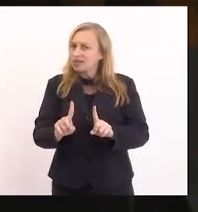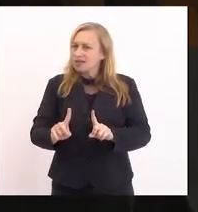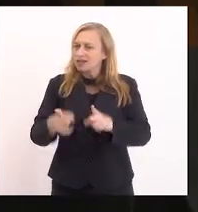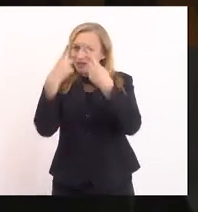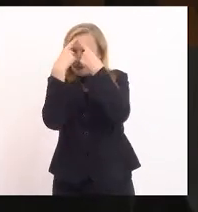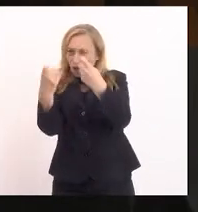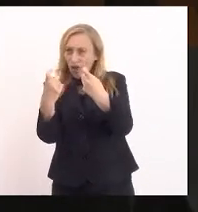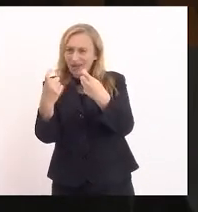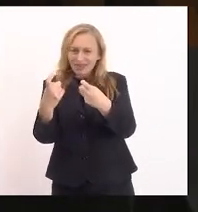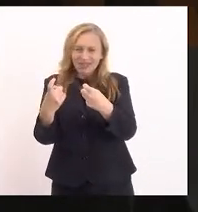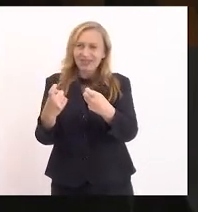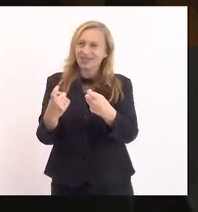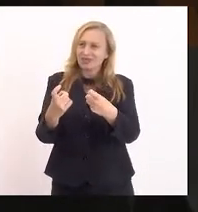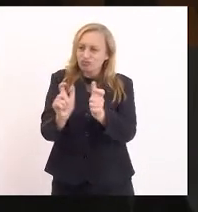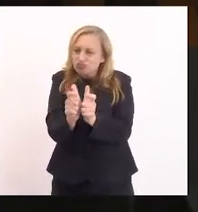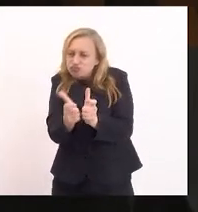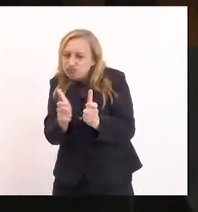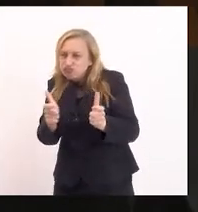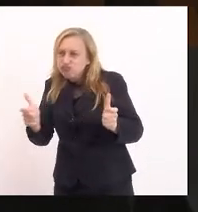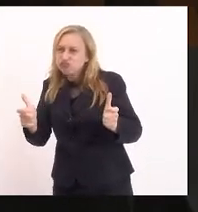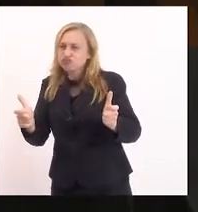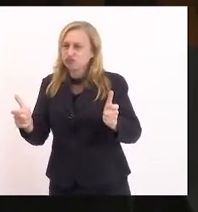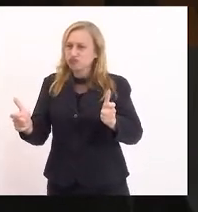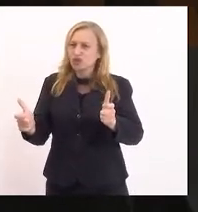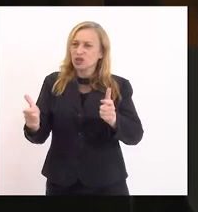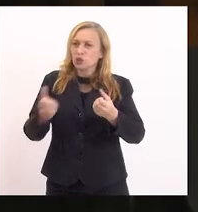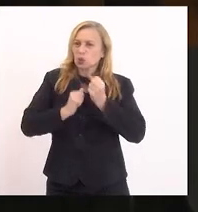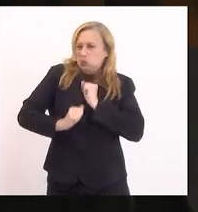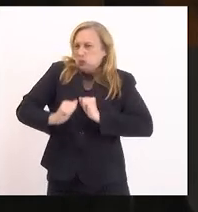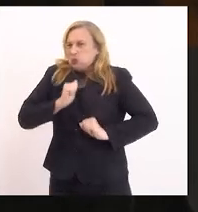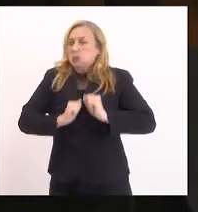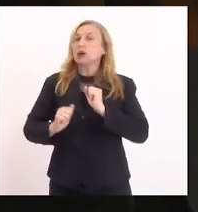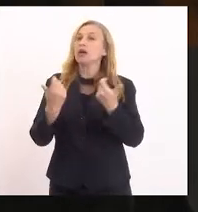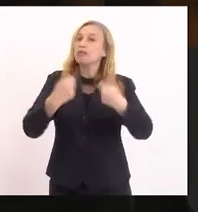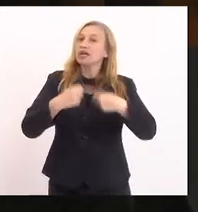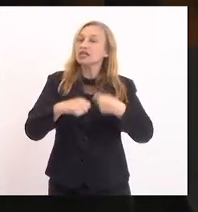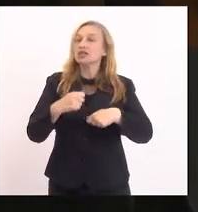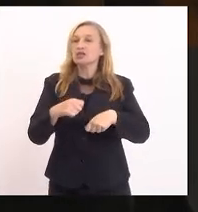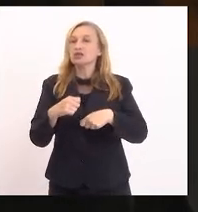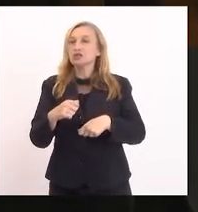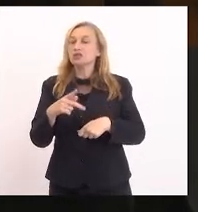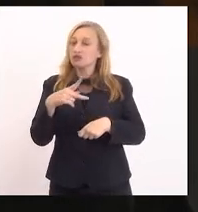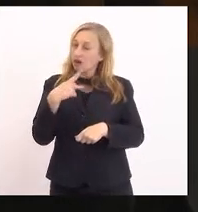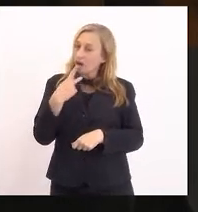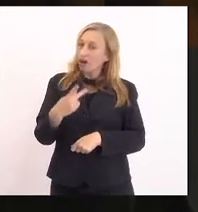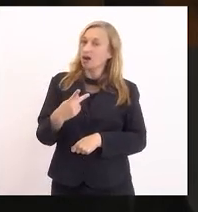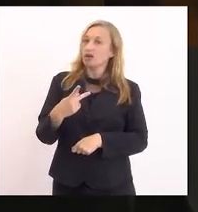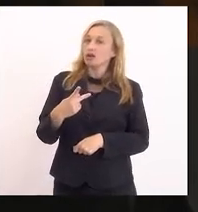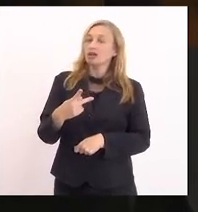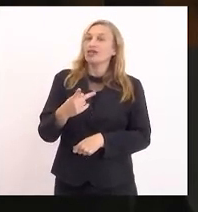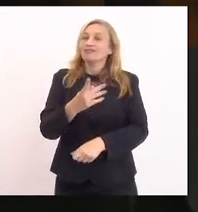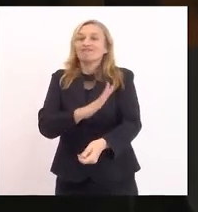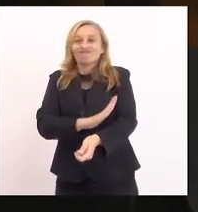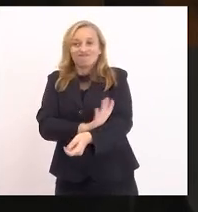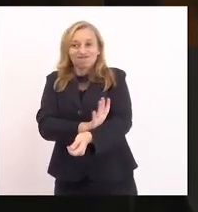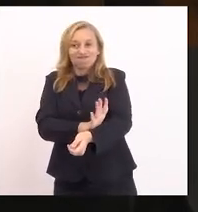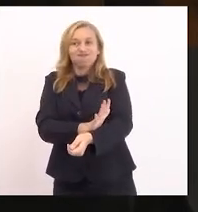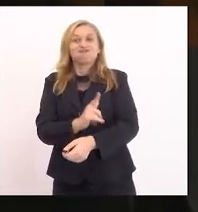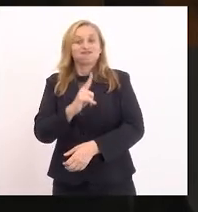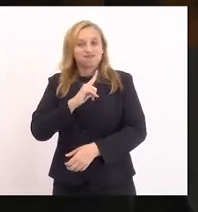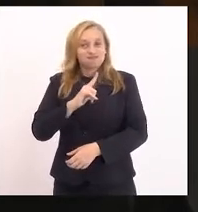violência, além dessa atmosfera de beligerância, de ódio, é preciso ressaltar a marca do racismo nesses casos,